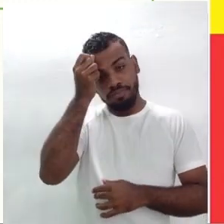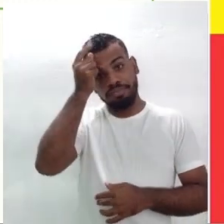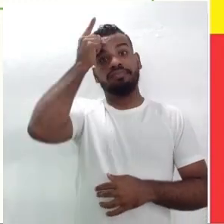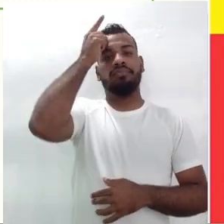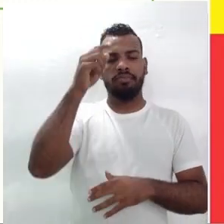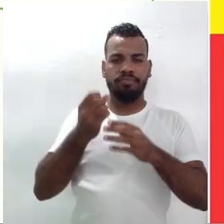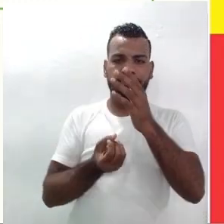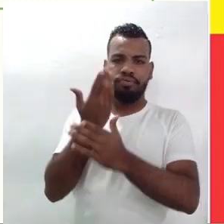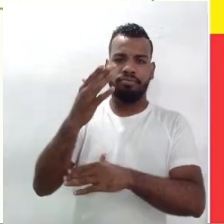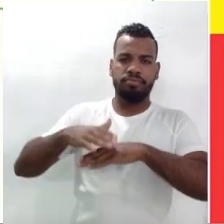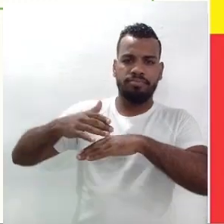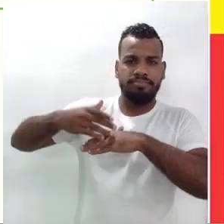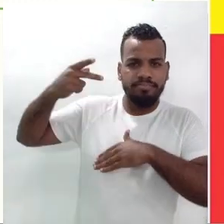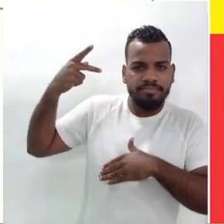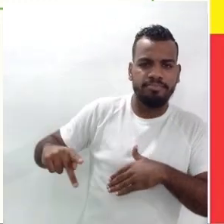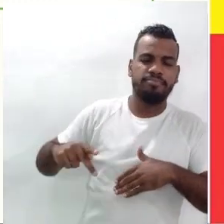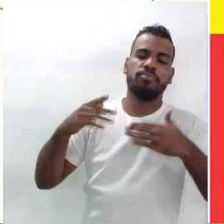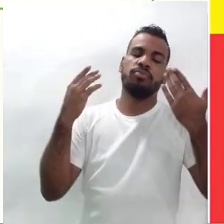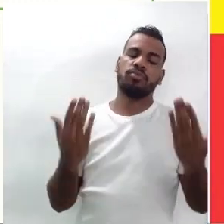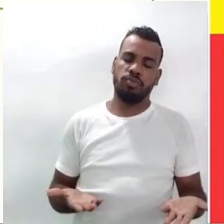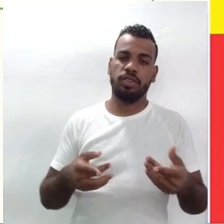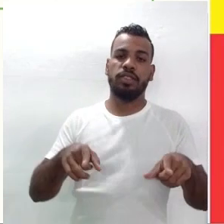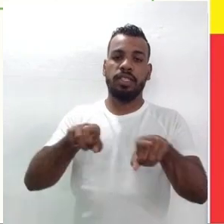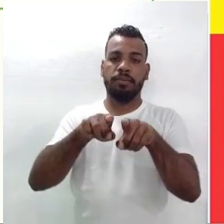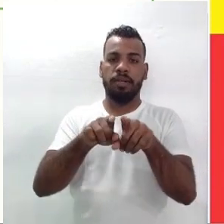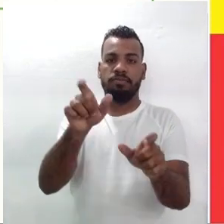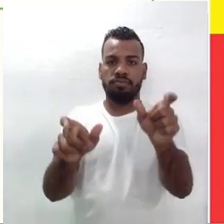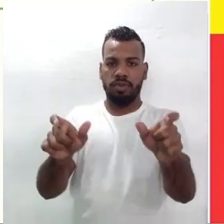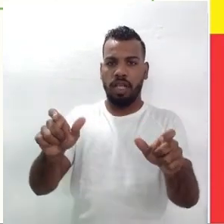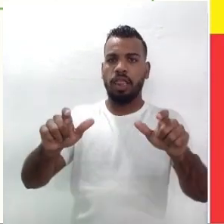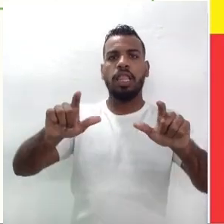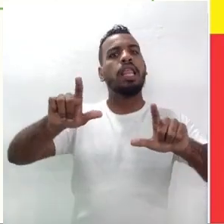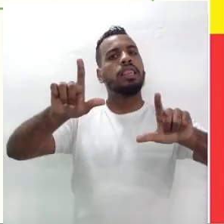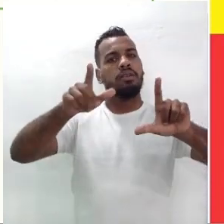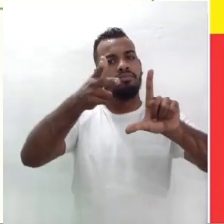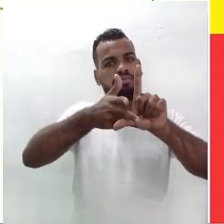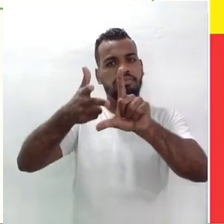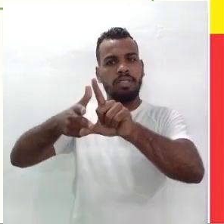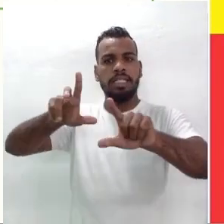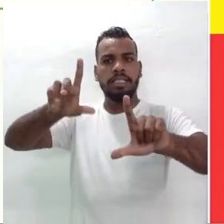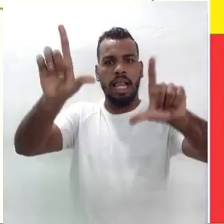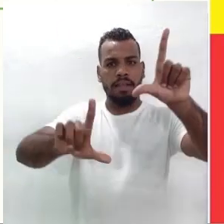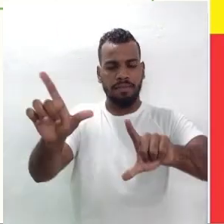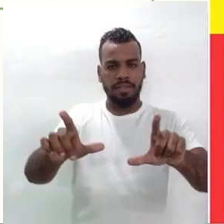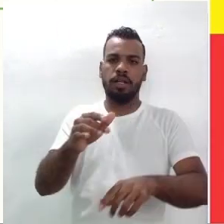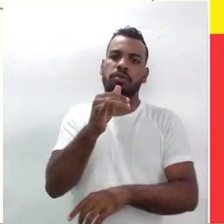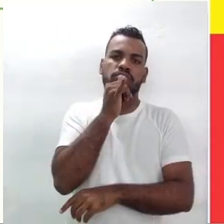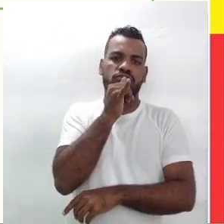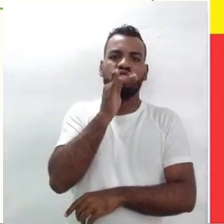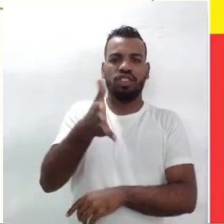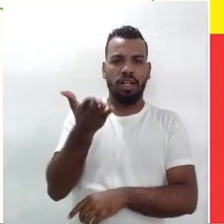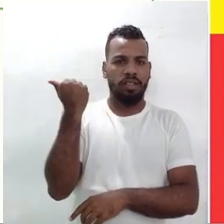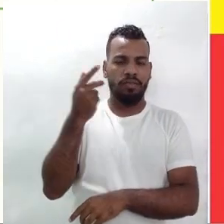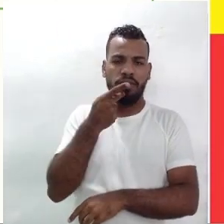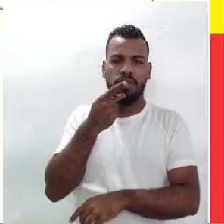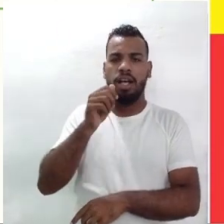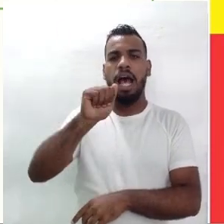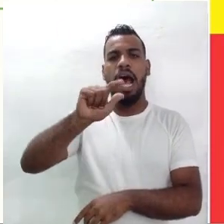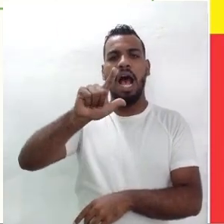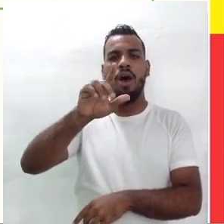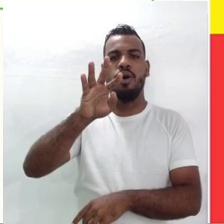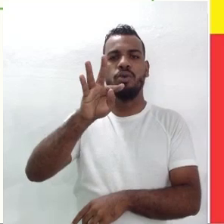consagradíssimas, algumas que viraram séries de TV e filmes, como uma já citada aqui, O Alto da